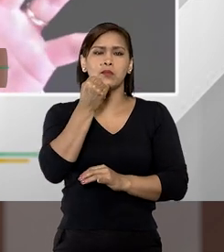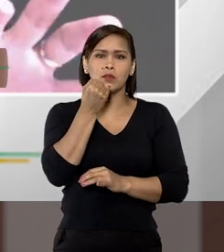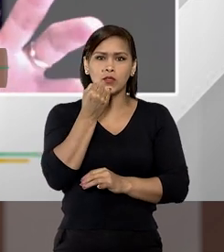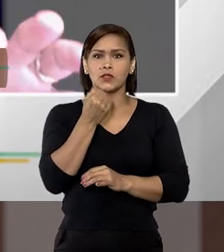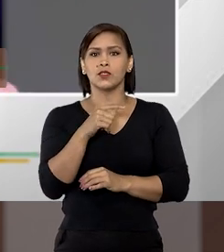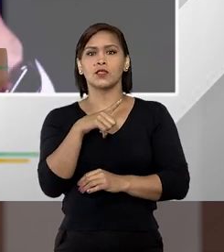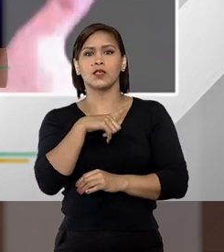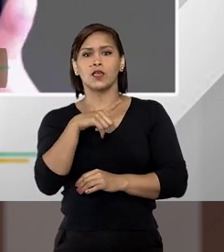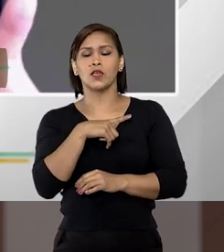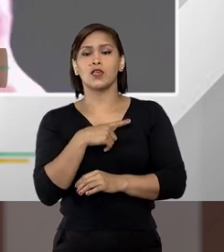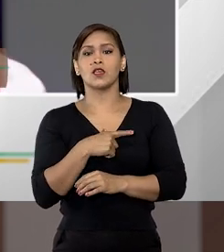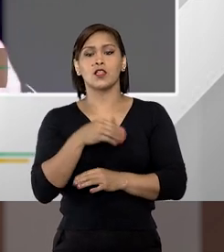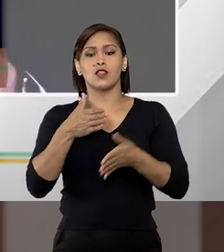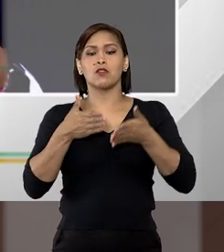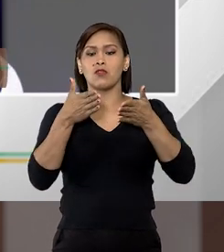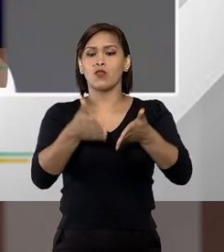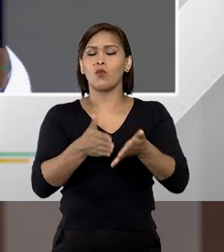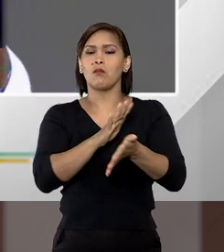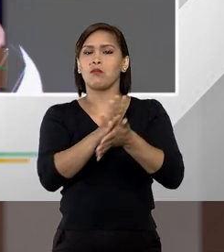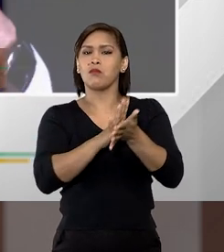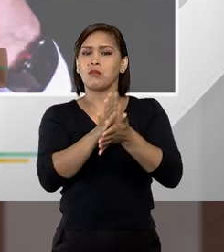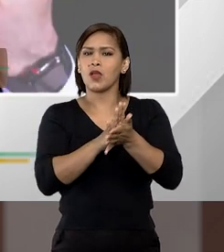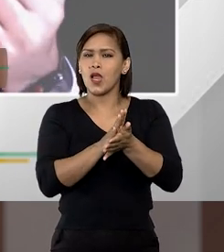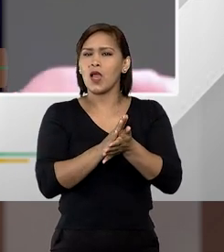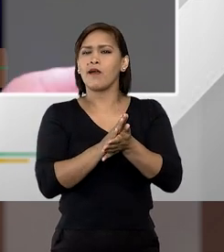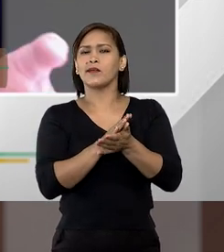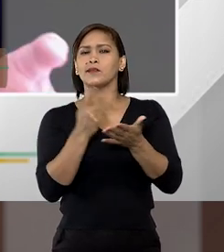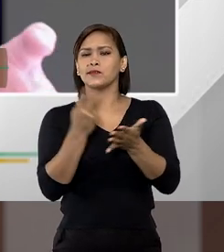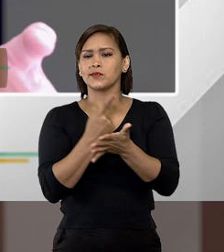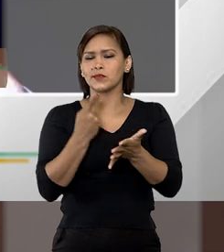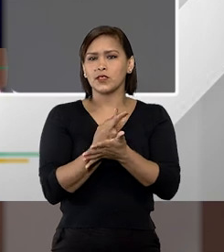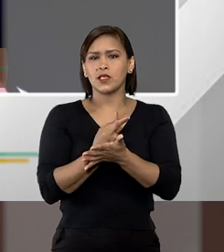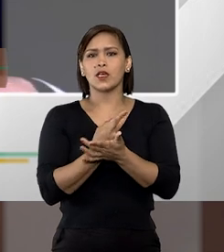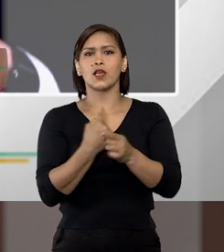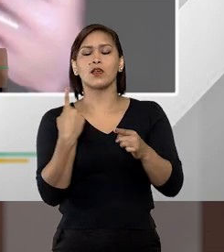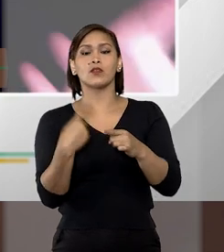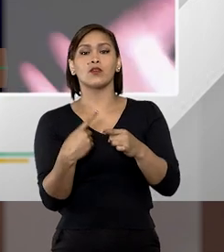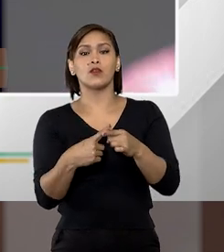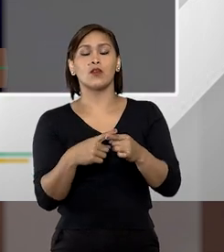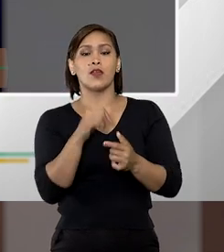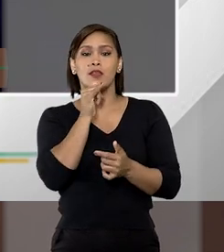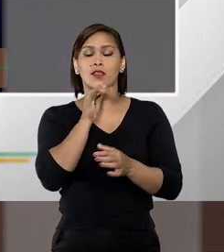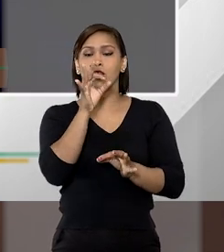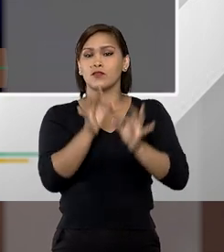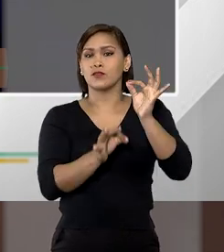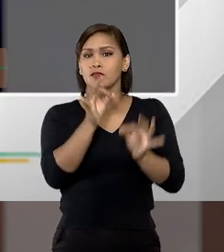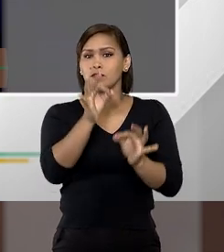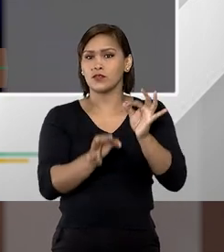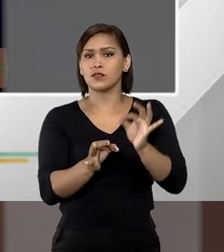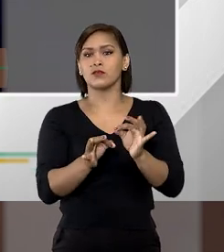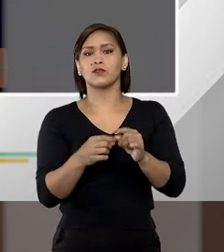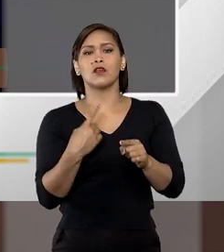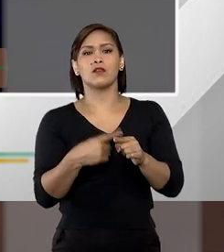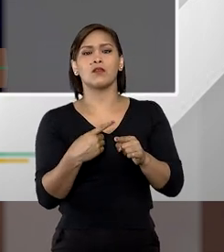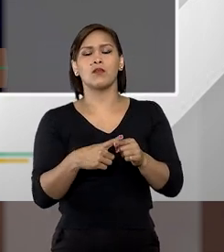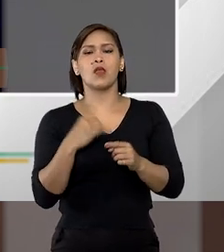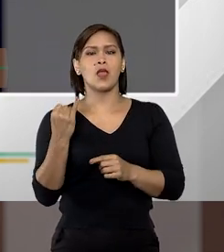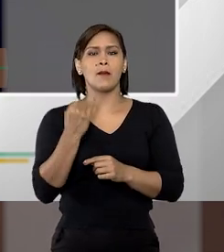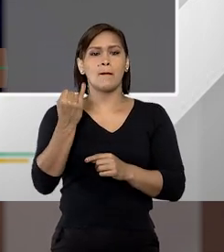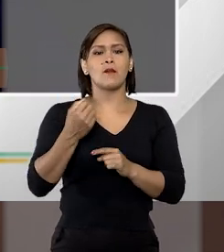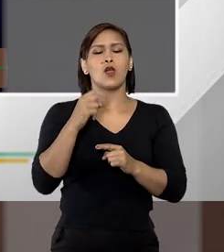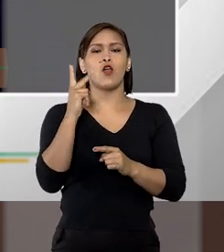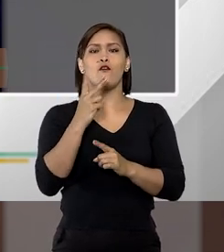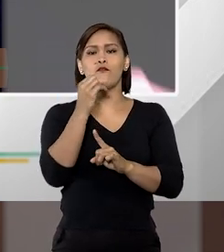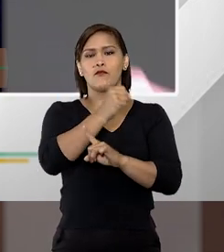não decorre do motivo fútil, não decorre do motivo torpe, ou ainda ela é justificada pelo relevante valor